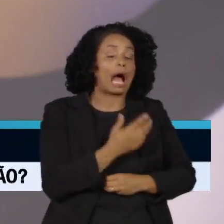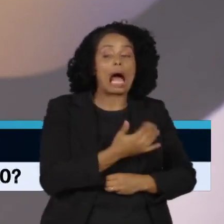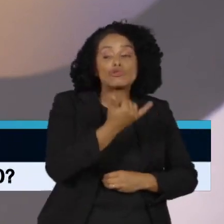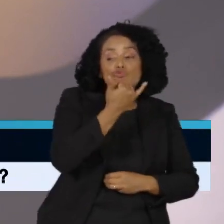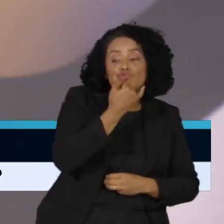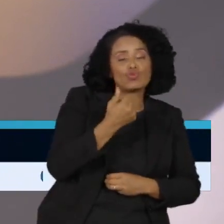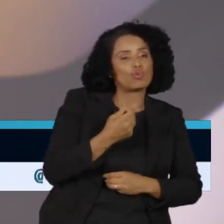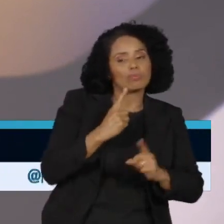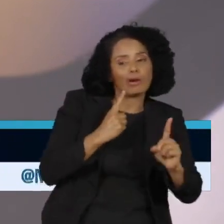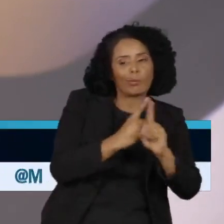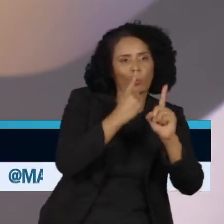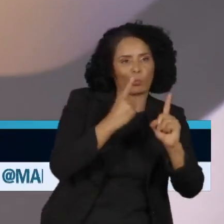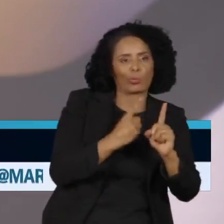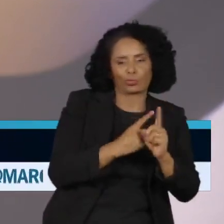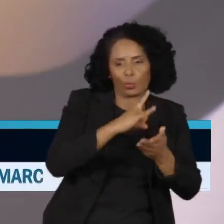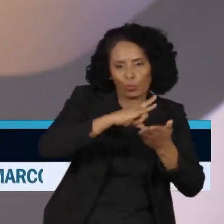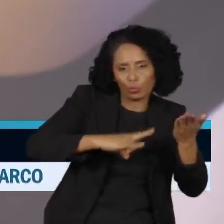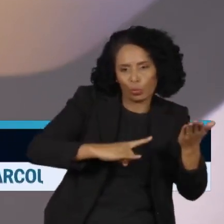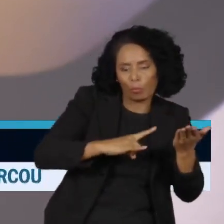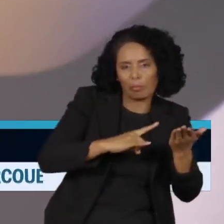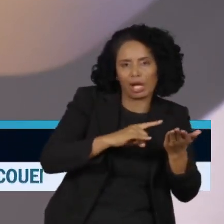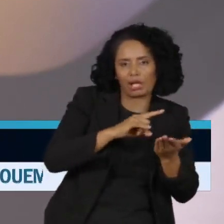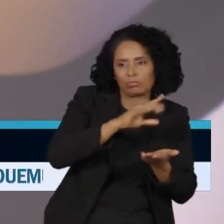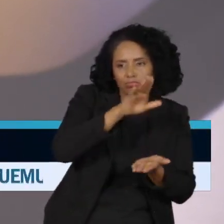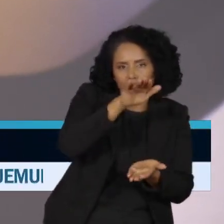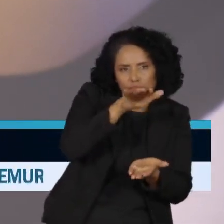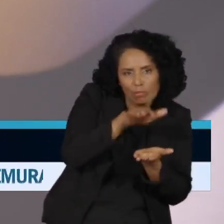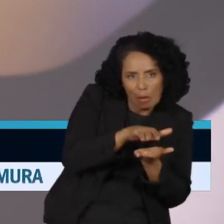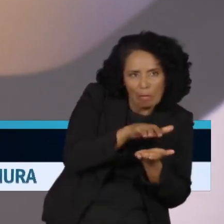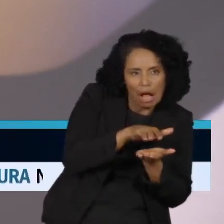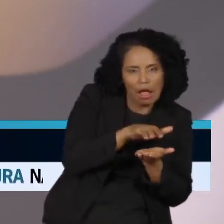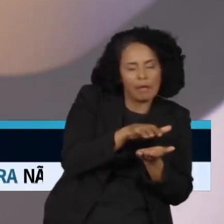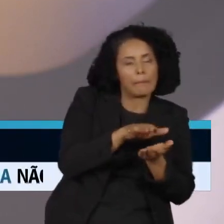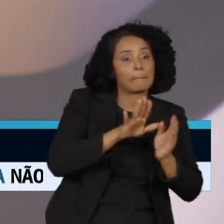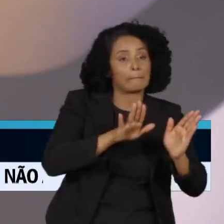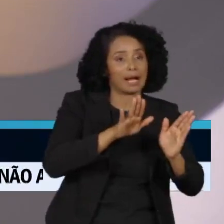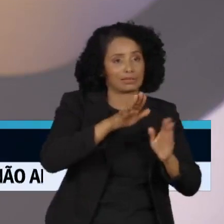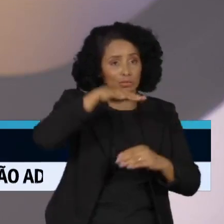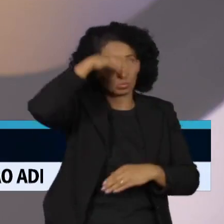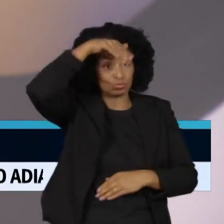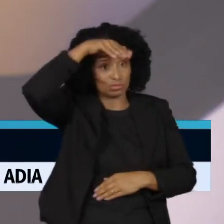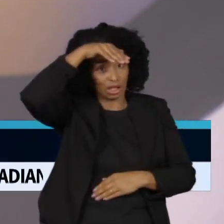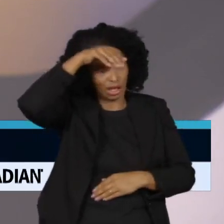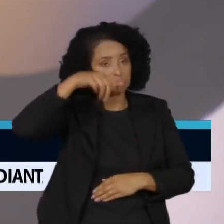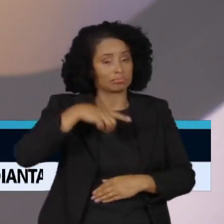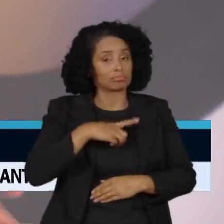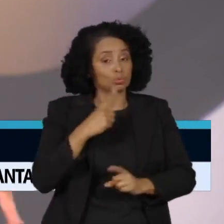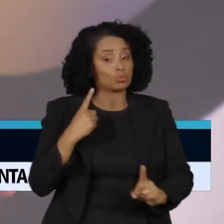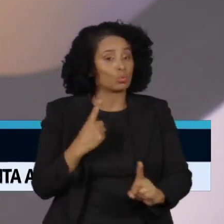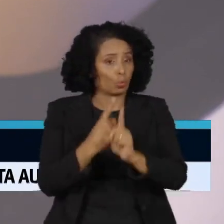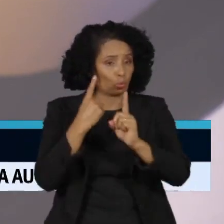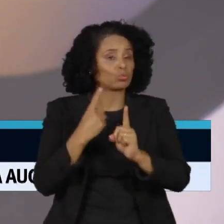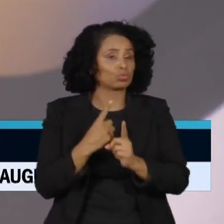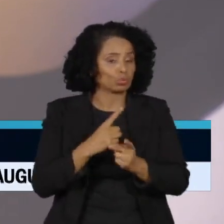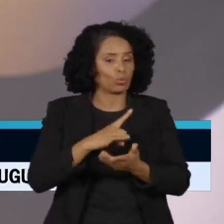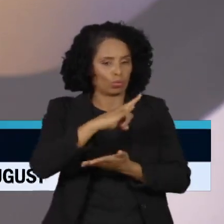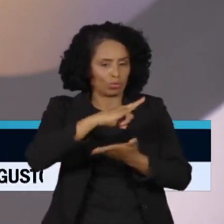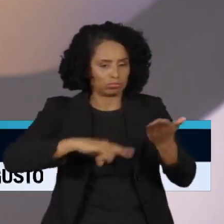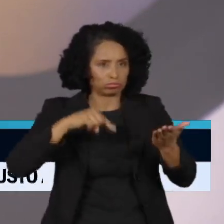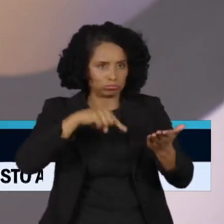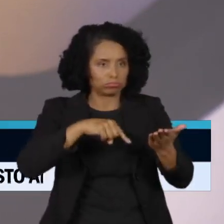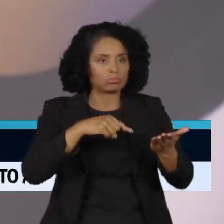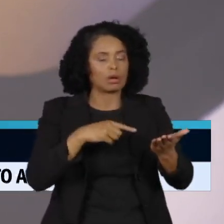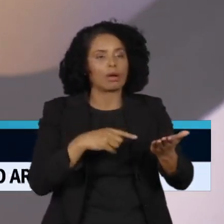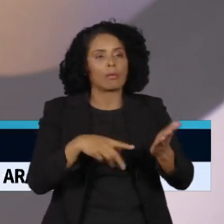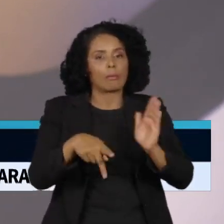foram... E era uma quantidade bem menor, pelo menos o que se descobriu até agora. No caso do Donald Trump, os arquivos nacionais que são